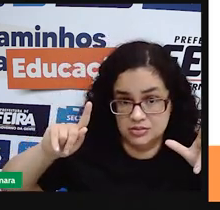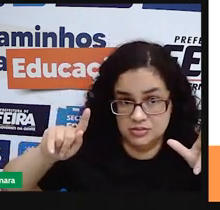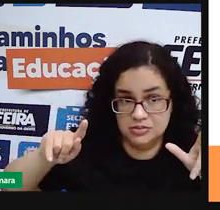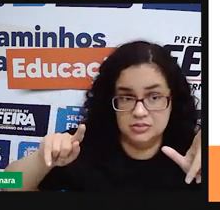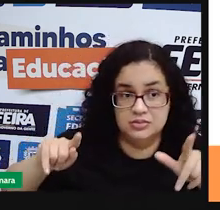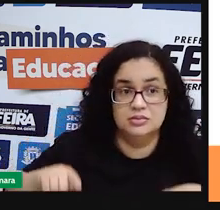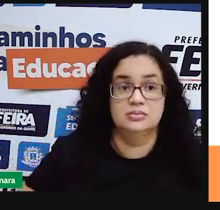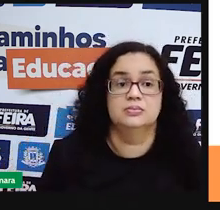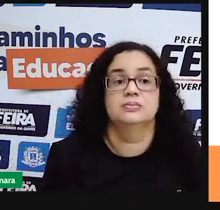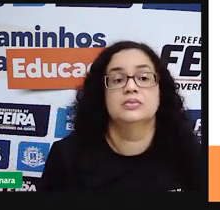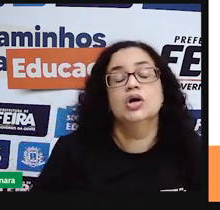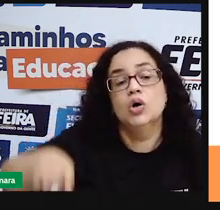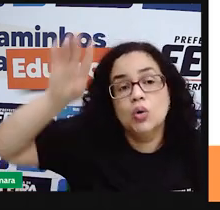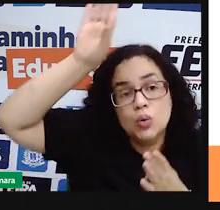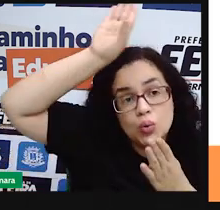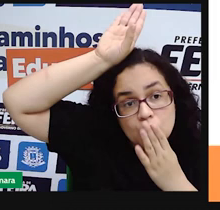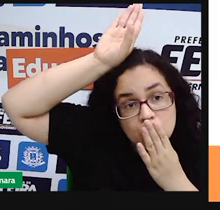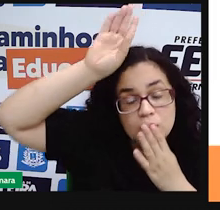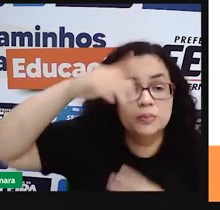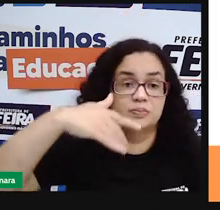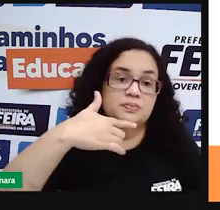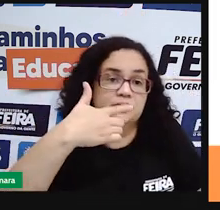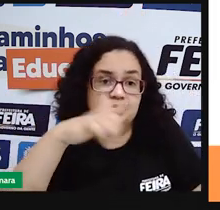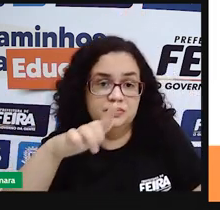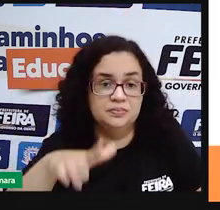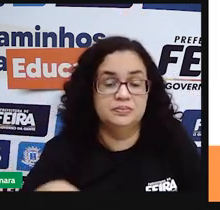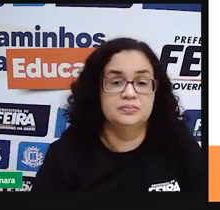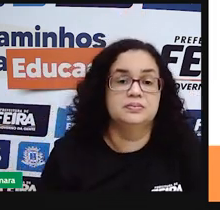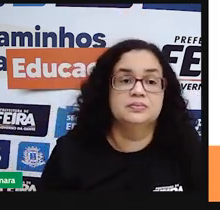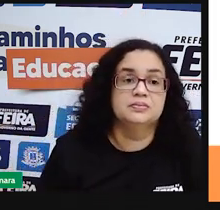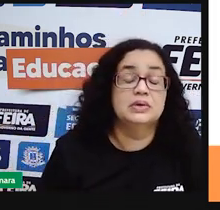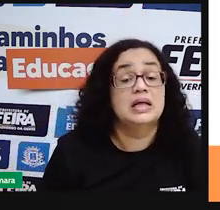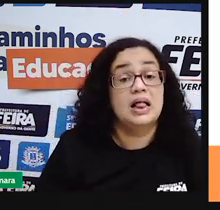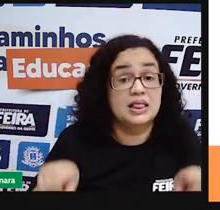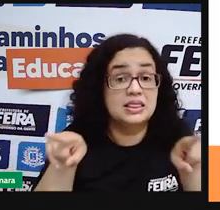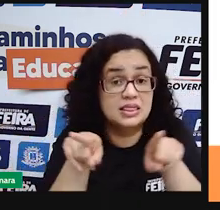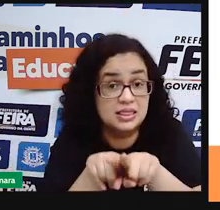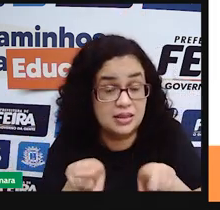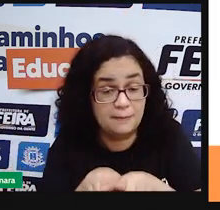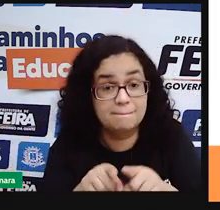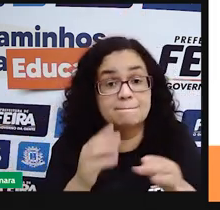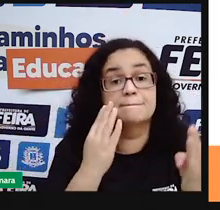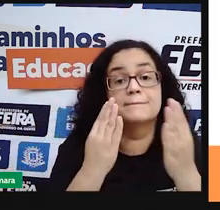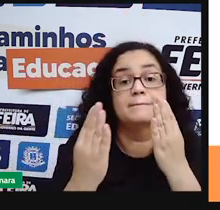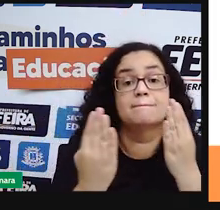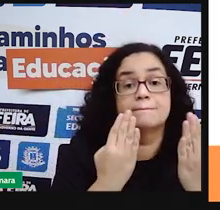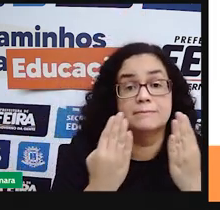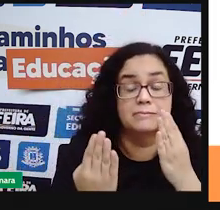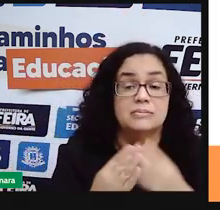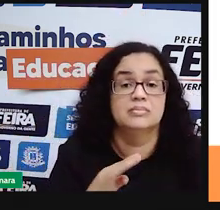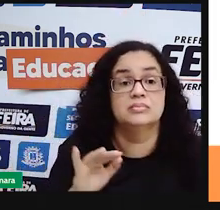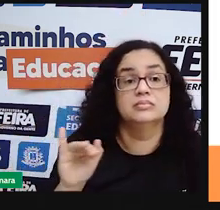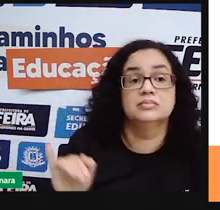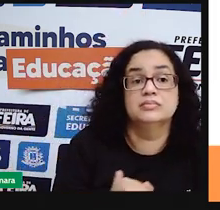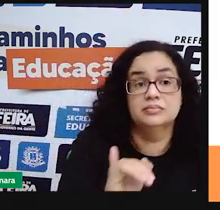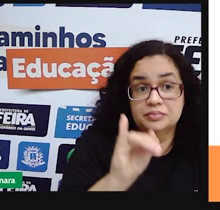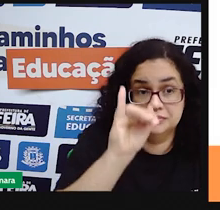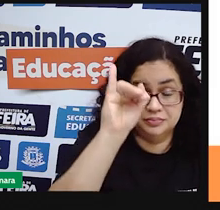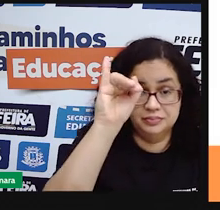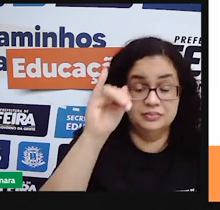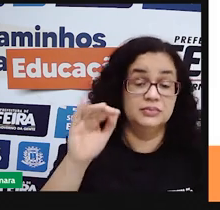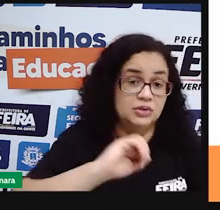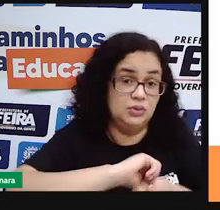grupo indígena para outro e também em relação à arte à música e o artesanato